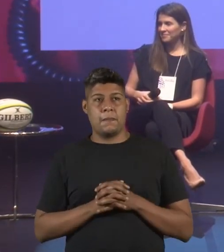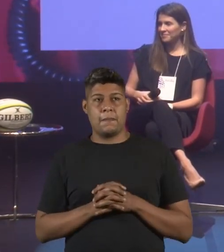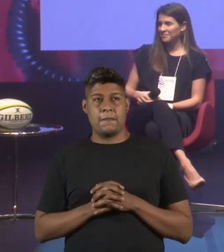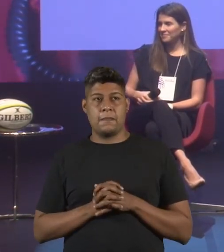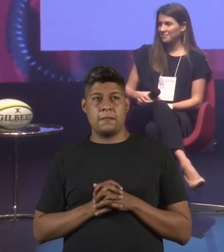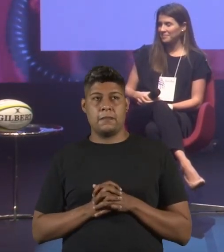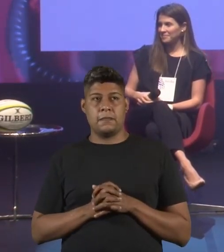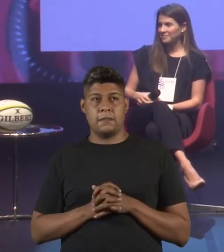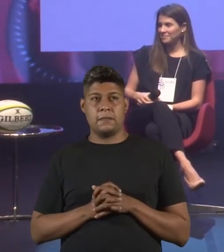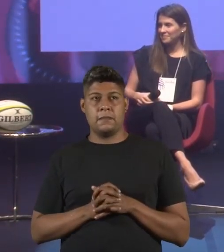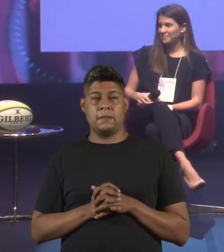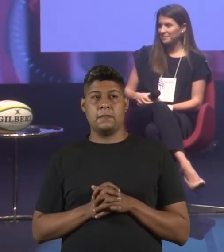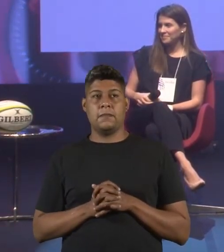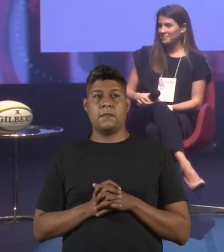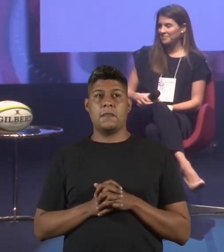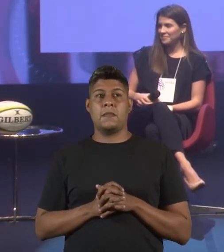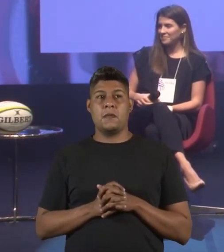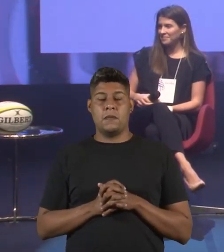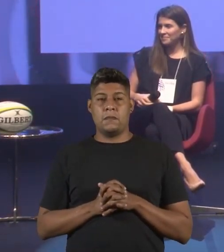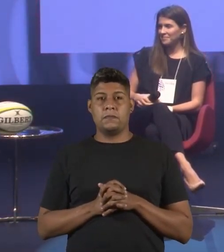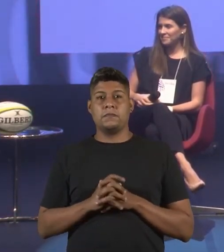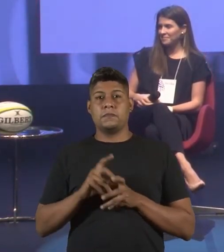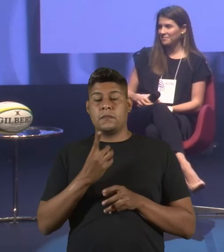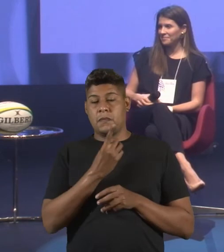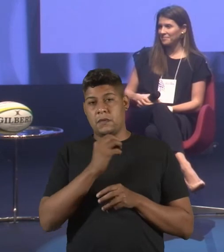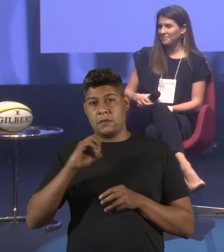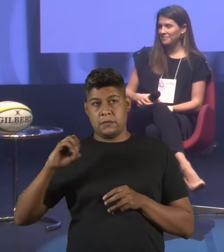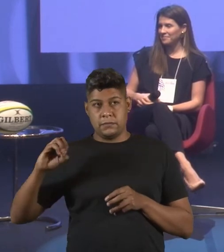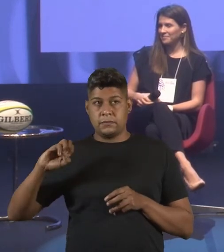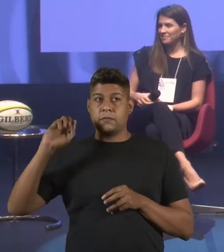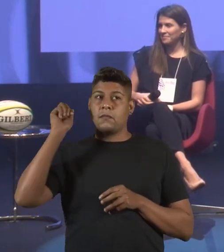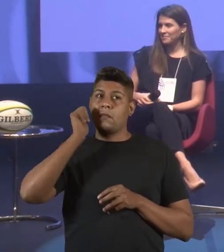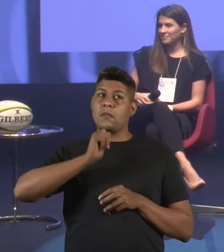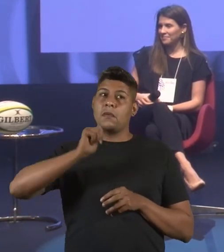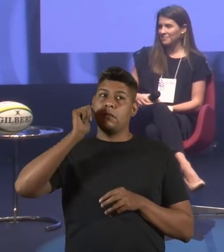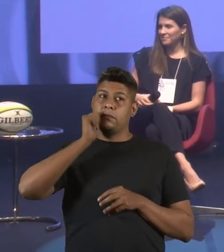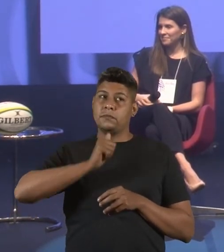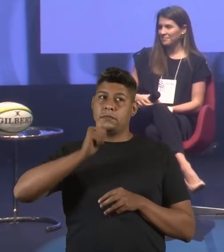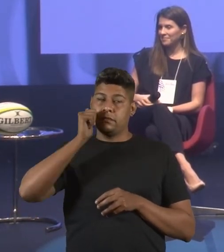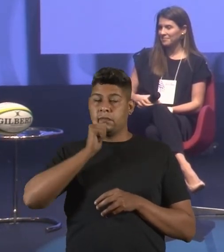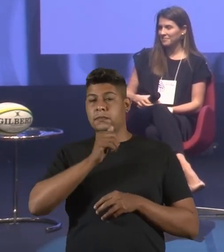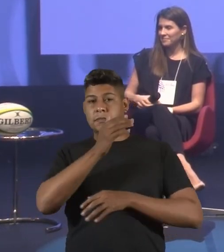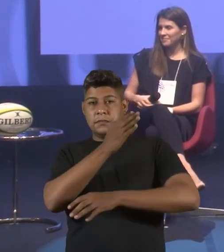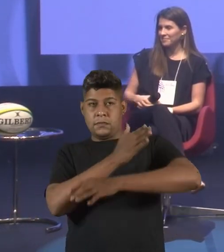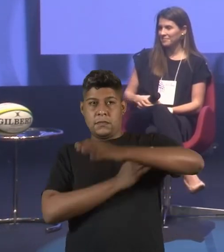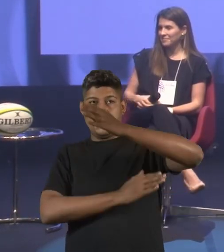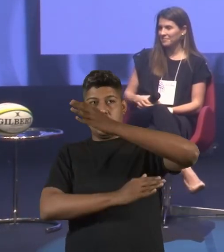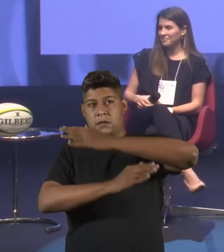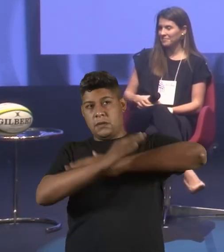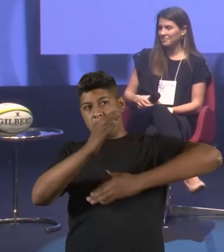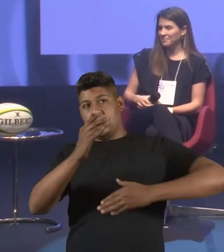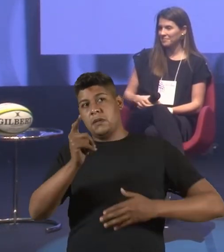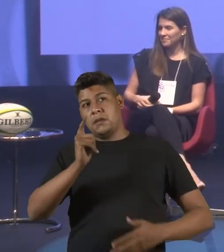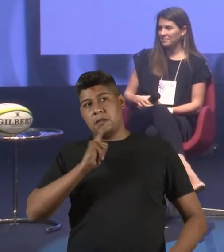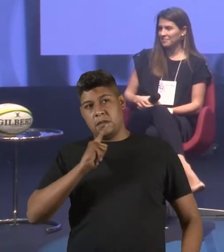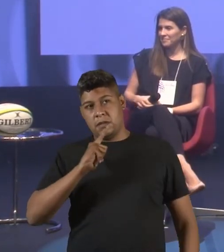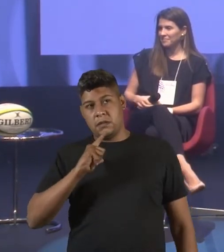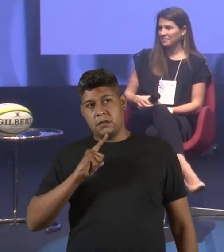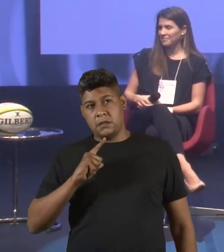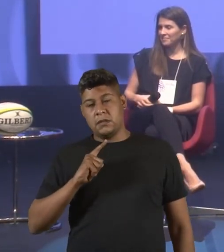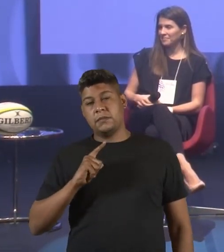Para cada 100 mulheres com deficiência, existem,